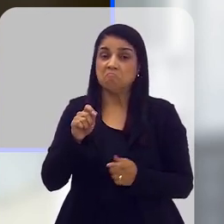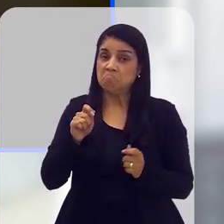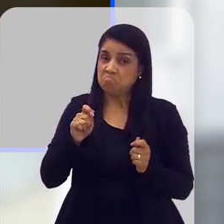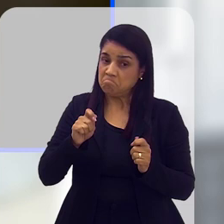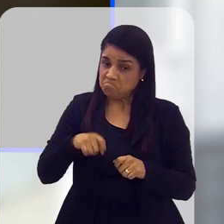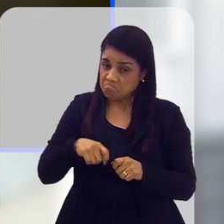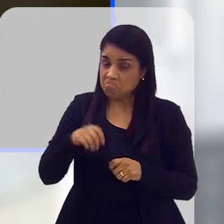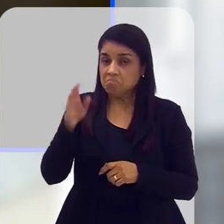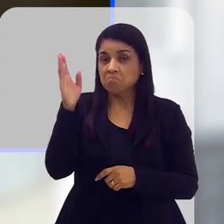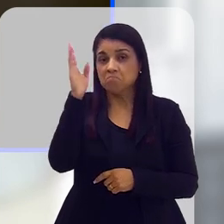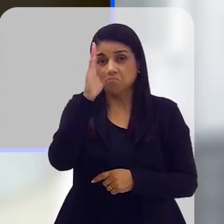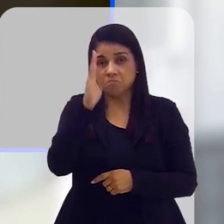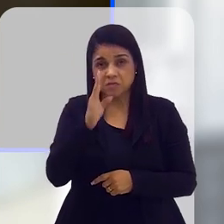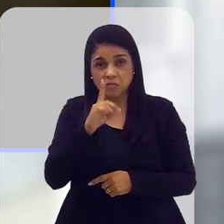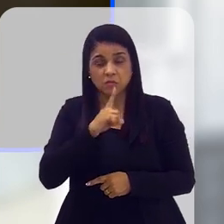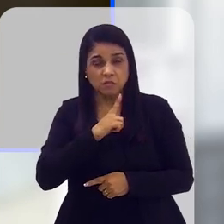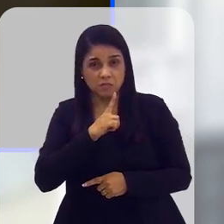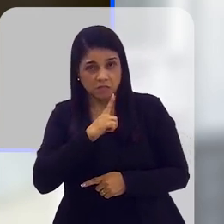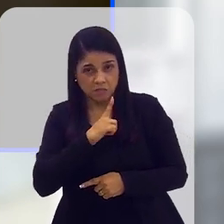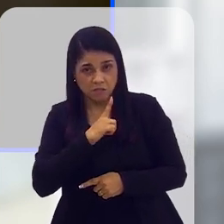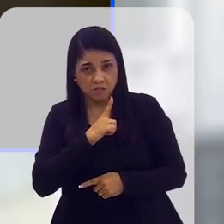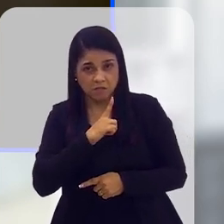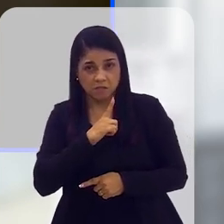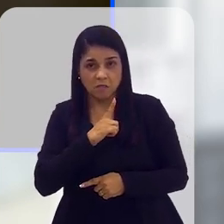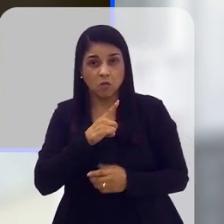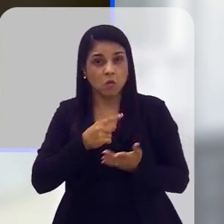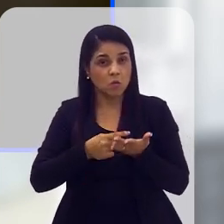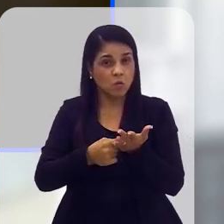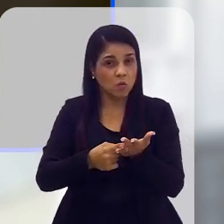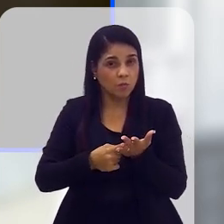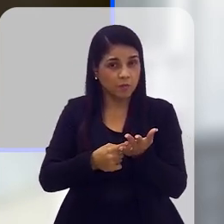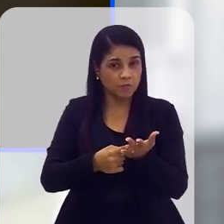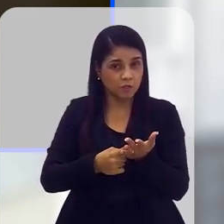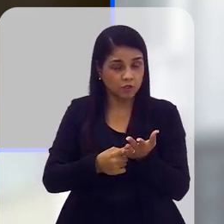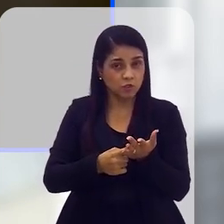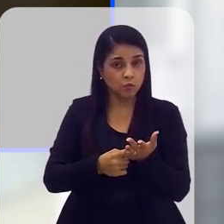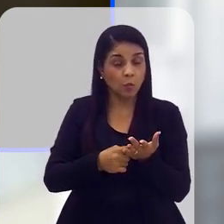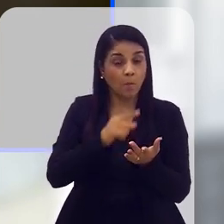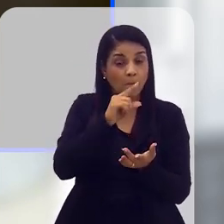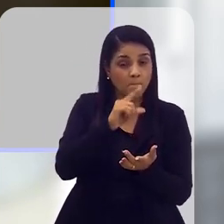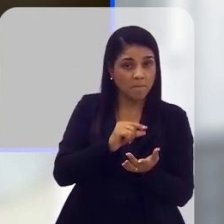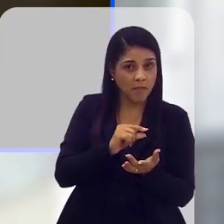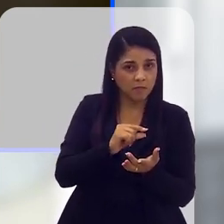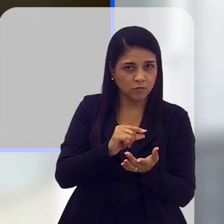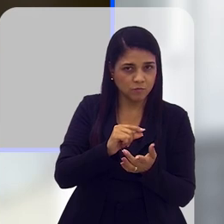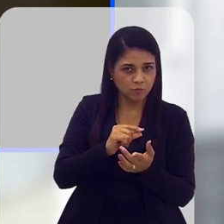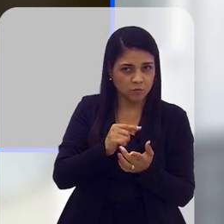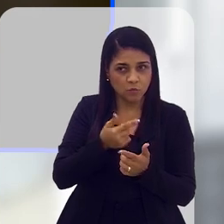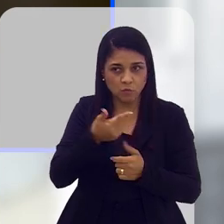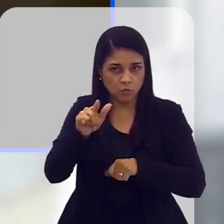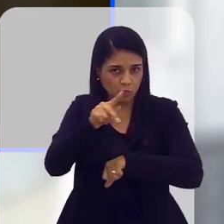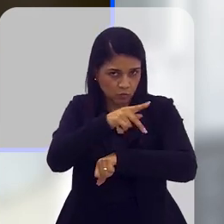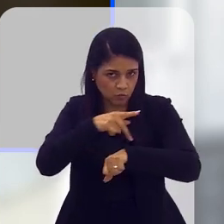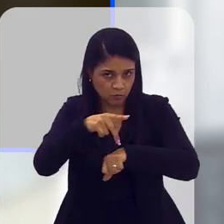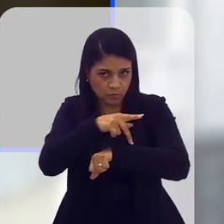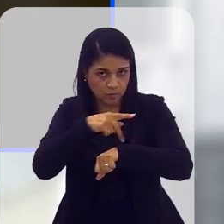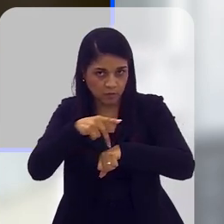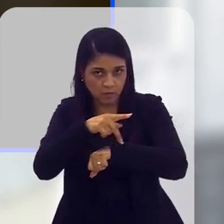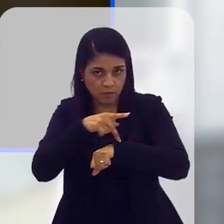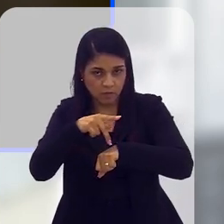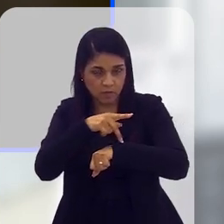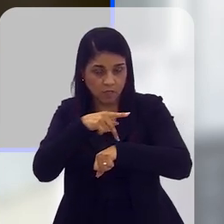apesar do Brasil, como você disse, ter se comprometido menos do que a maioria dos países, países,